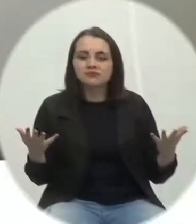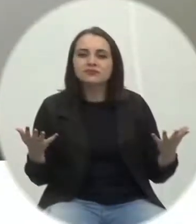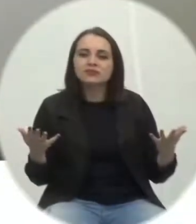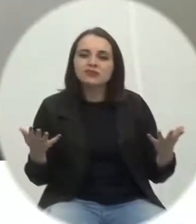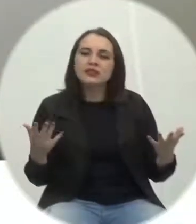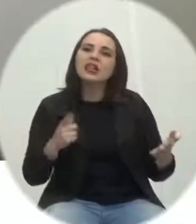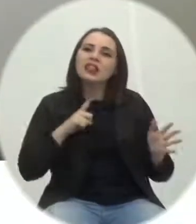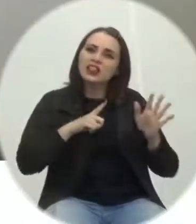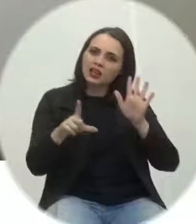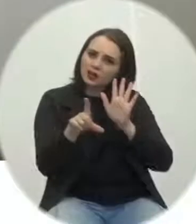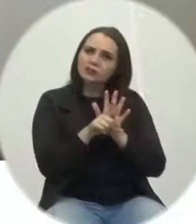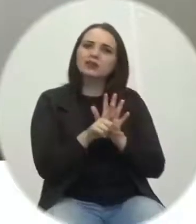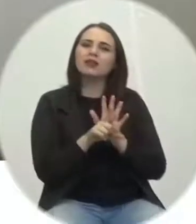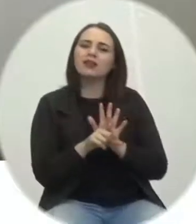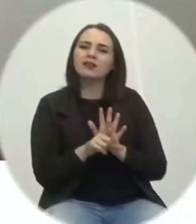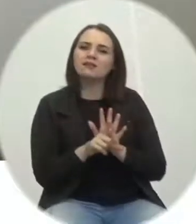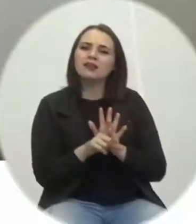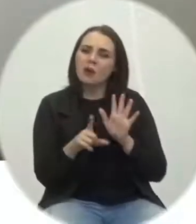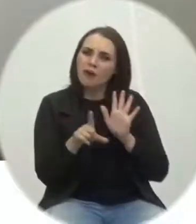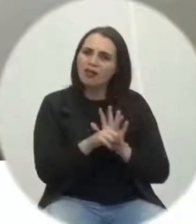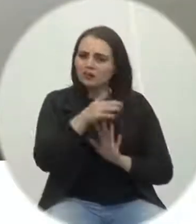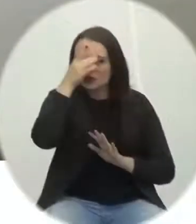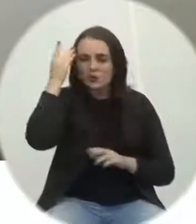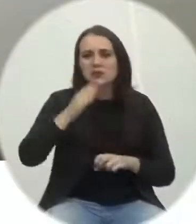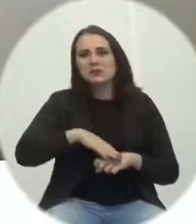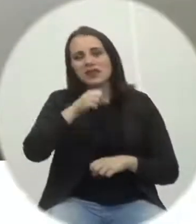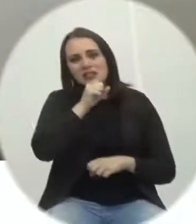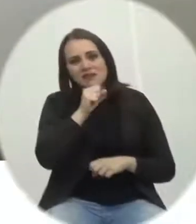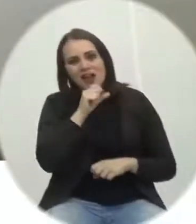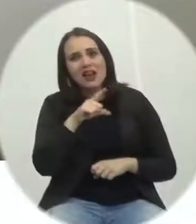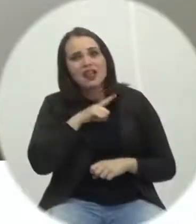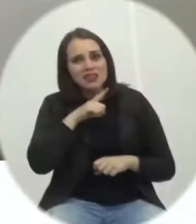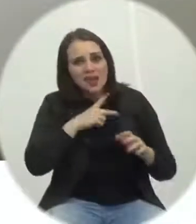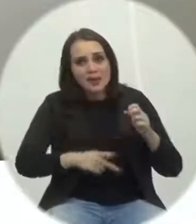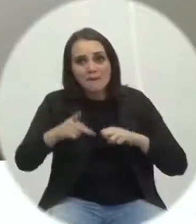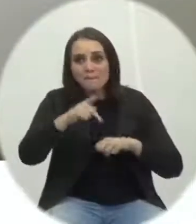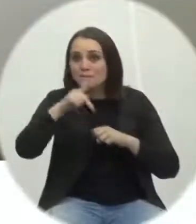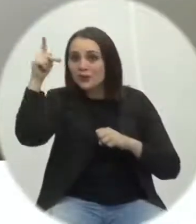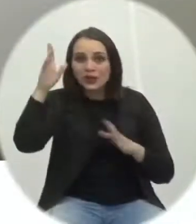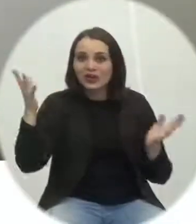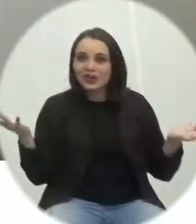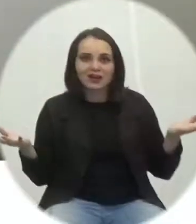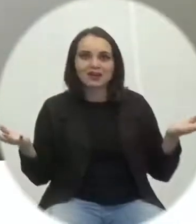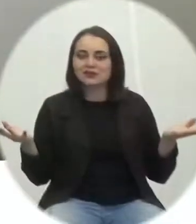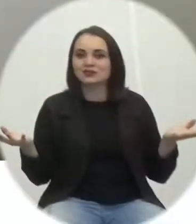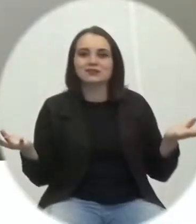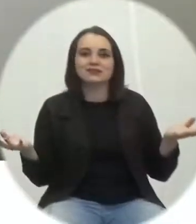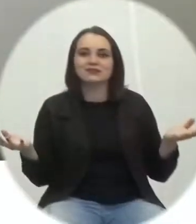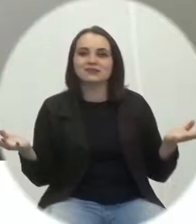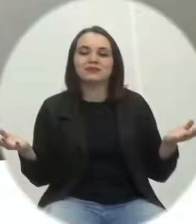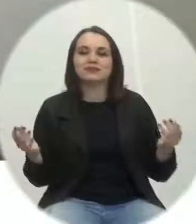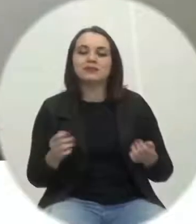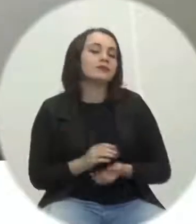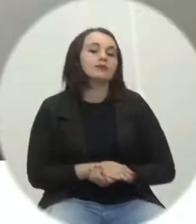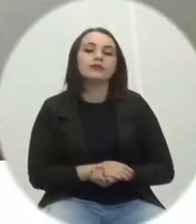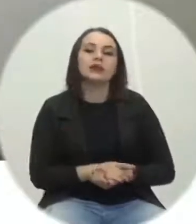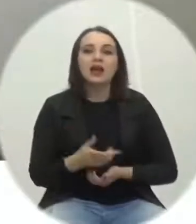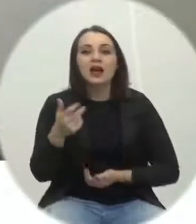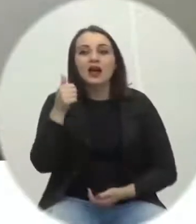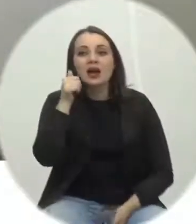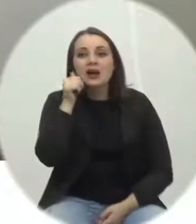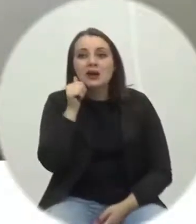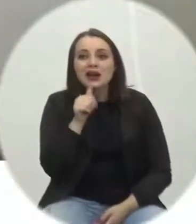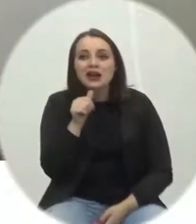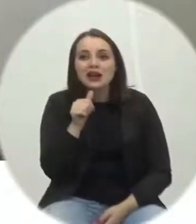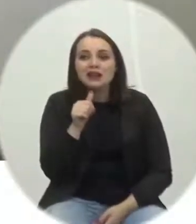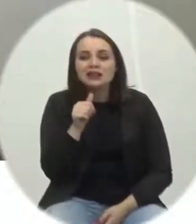Existe uma lei, os idosos têm preferência, têm que ter prioridade. Uma senhora que